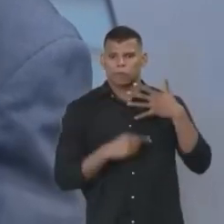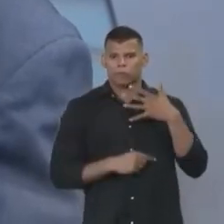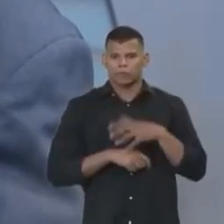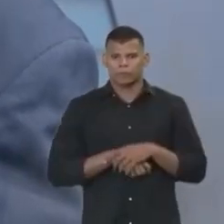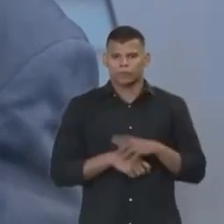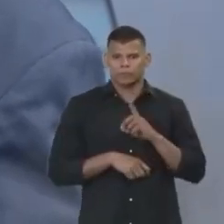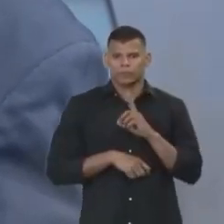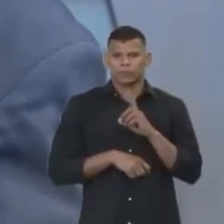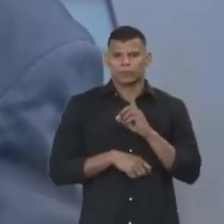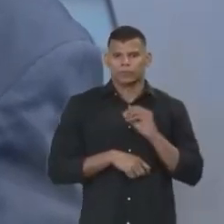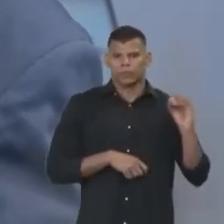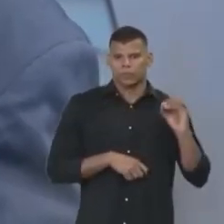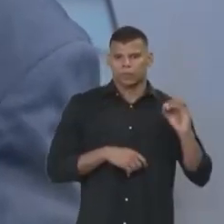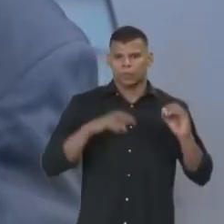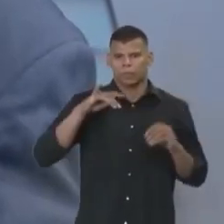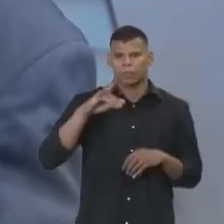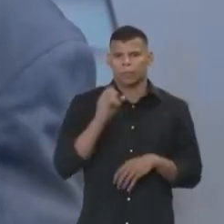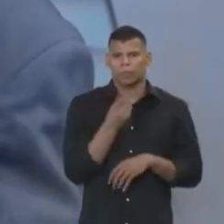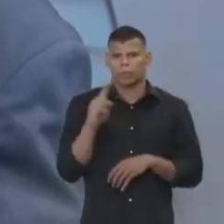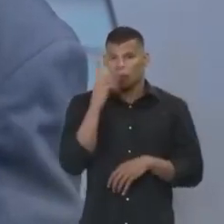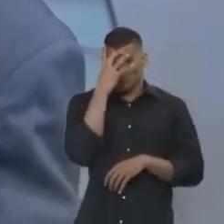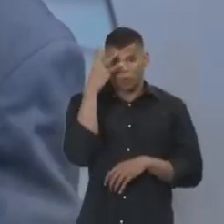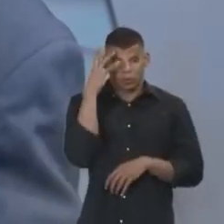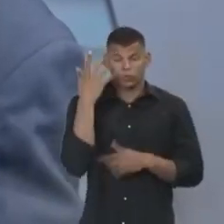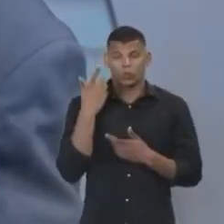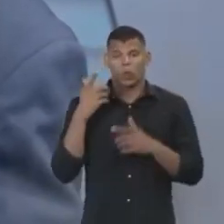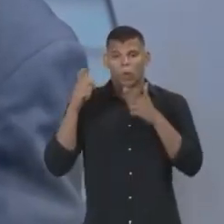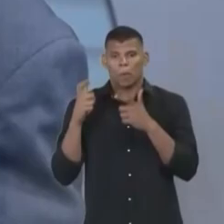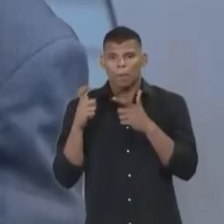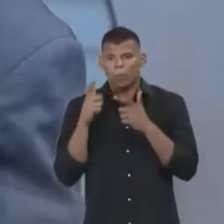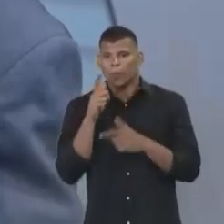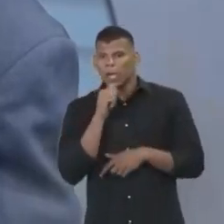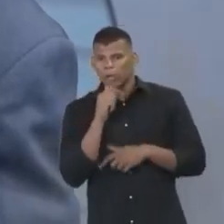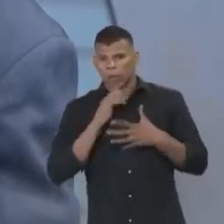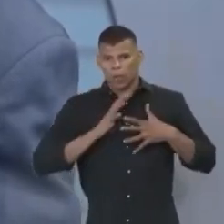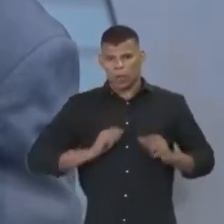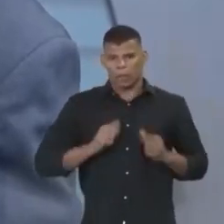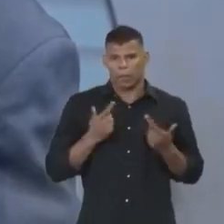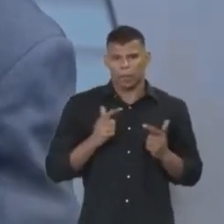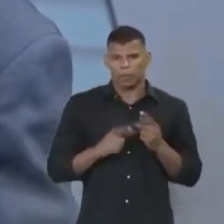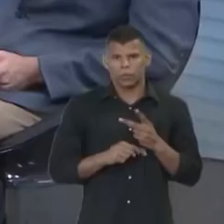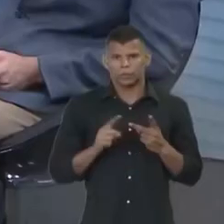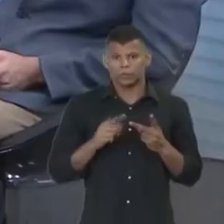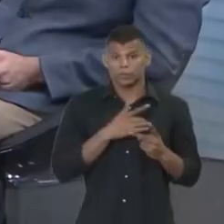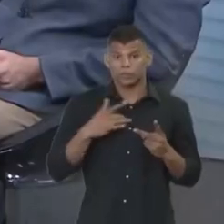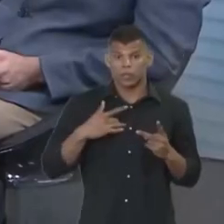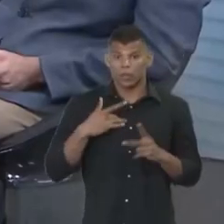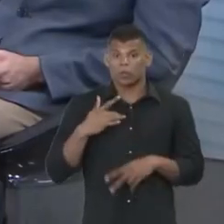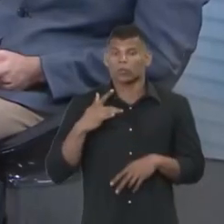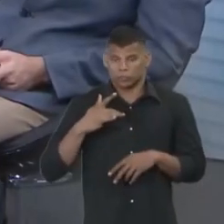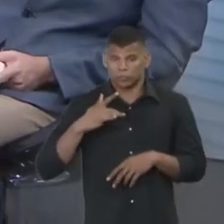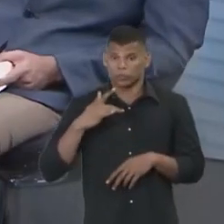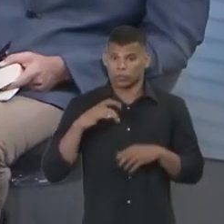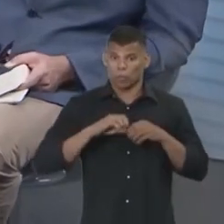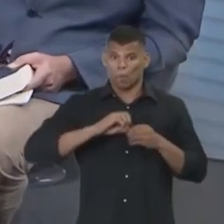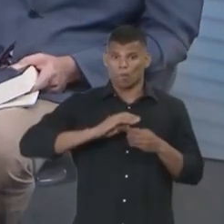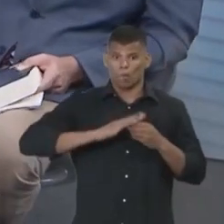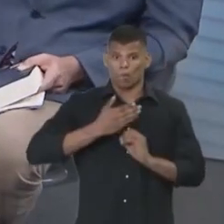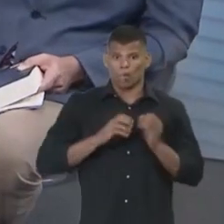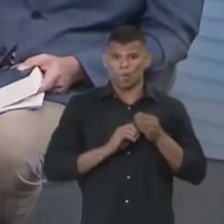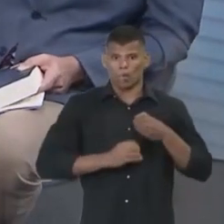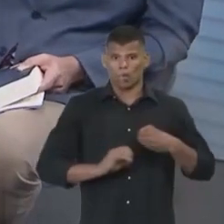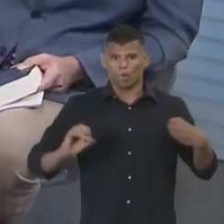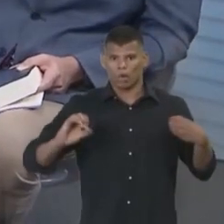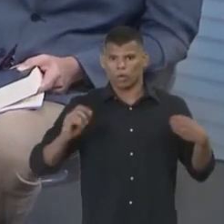vivem na lama. Isso é meio ambiente. Isso é saúde pública. Sem água potável. Isso é saúde pública. Sem saneamento. As crianças